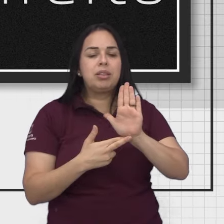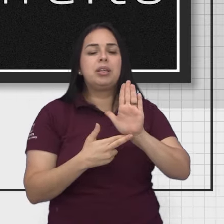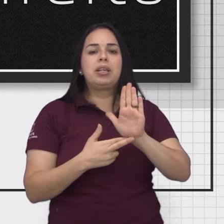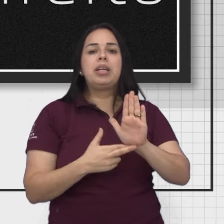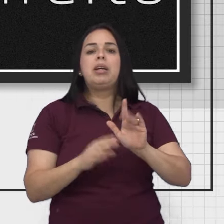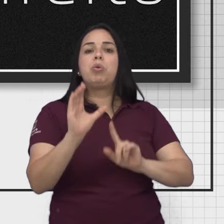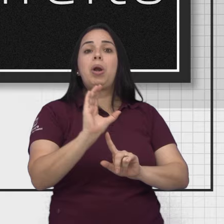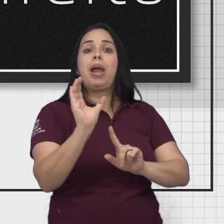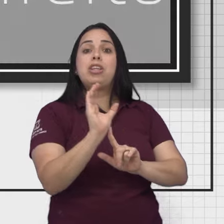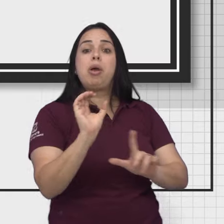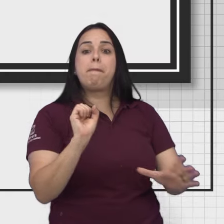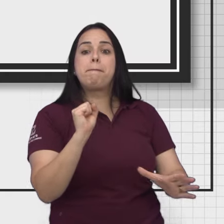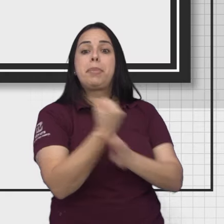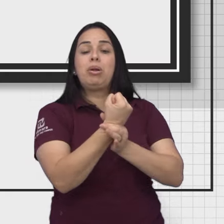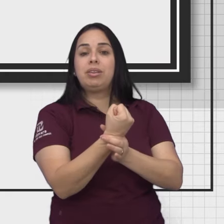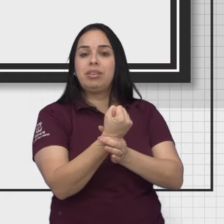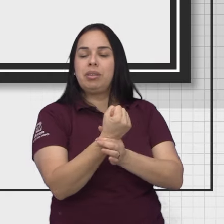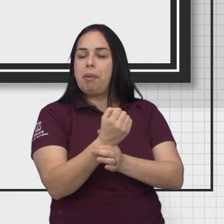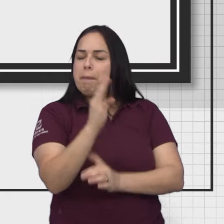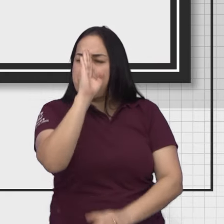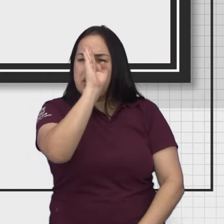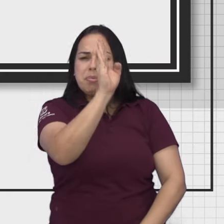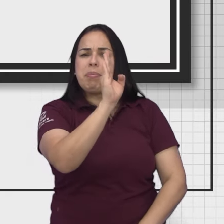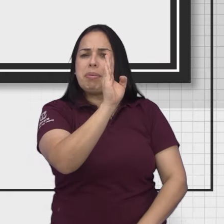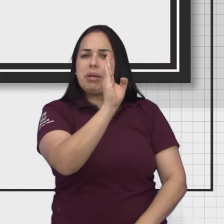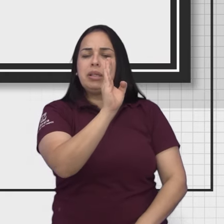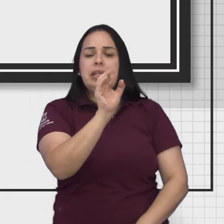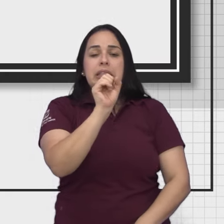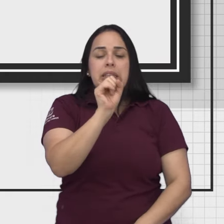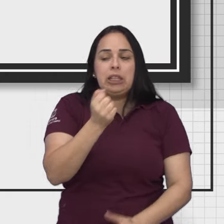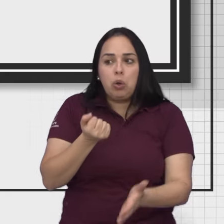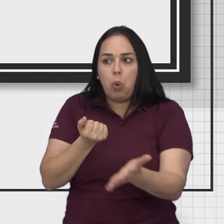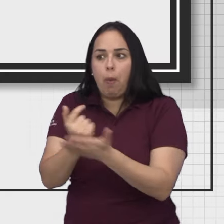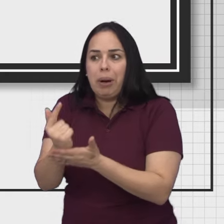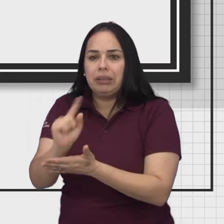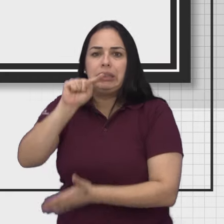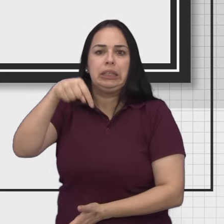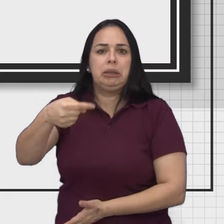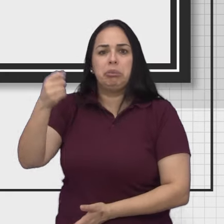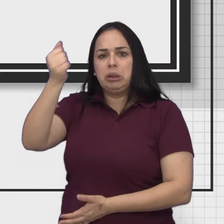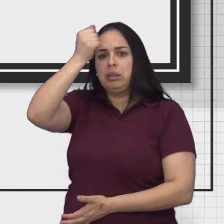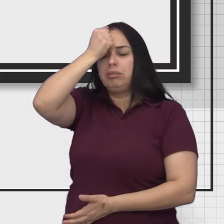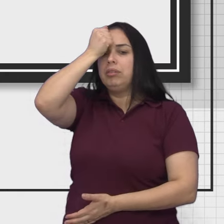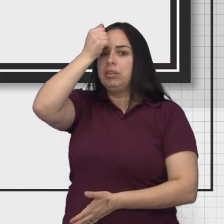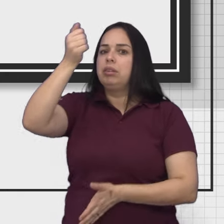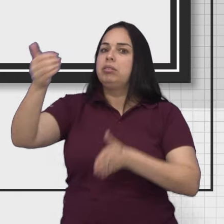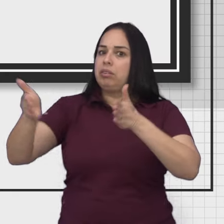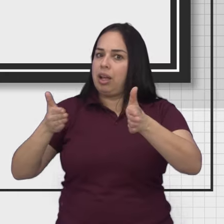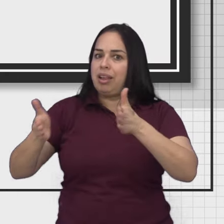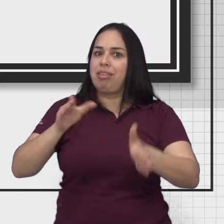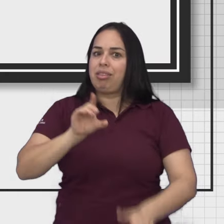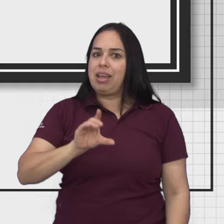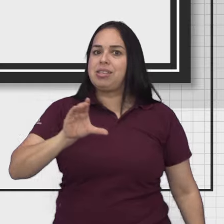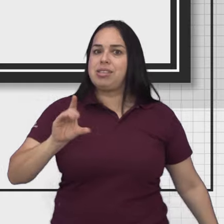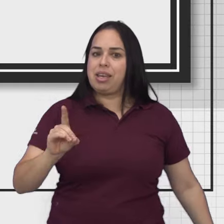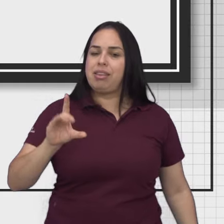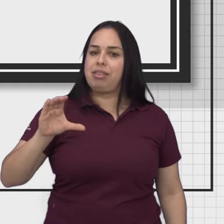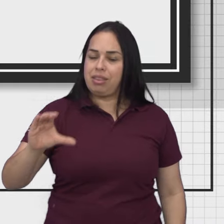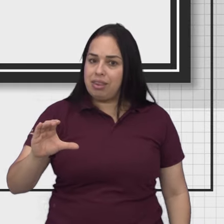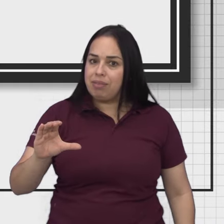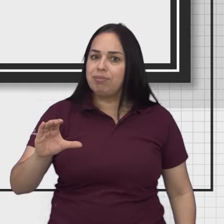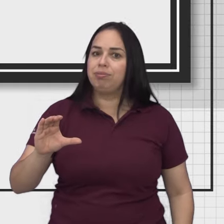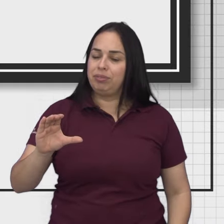protegem os consumidores, em especial o direito de se arrepender de uma compra. Ele é garantido pelo Código de Defesa do